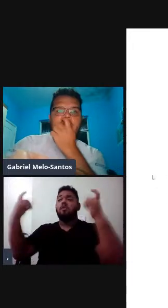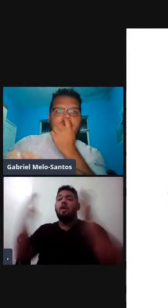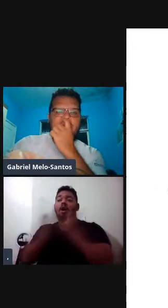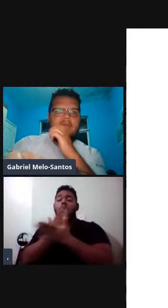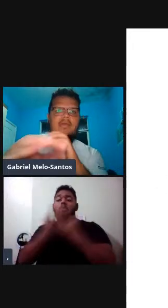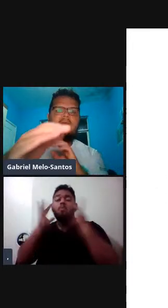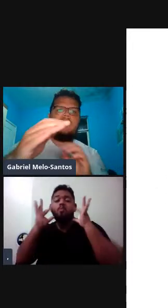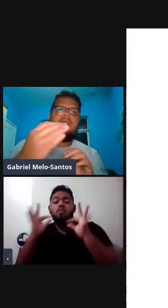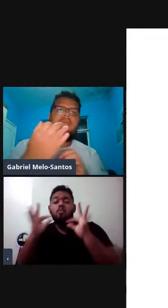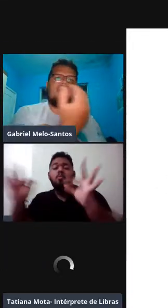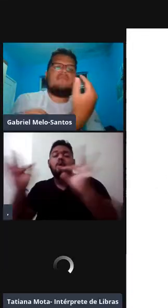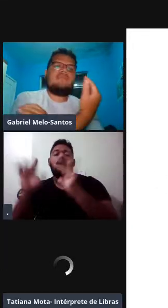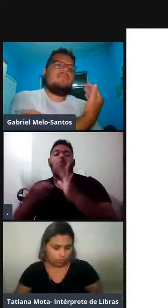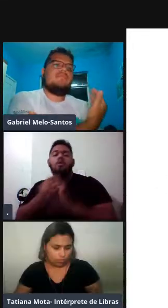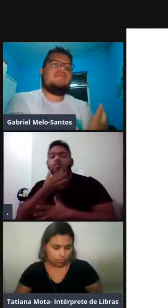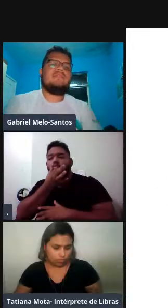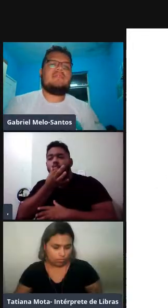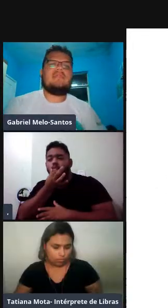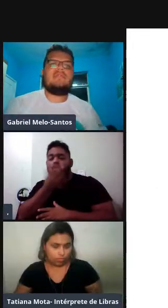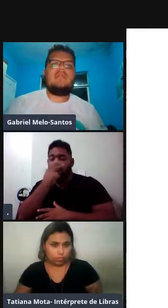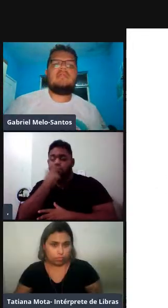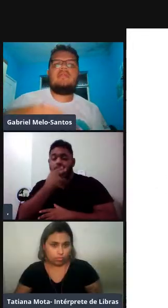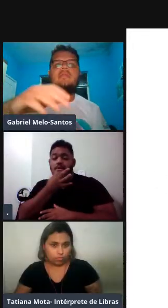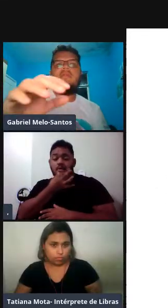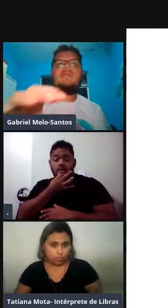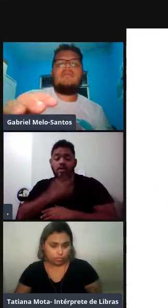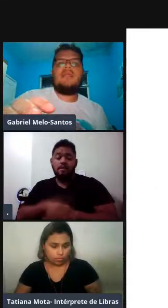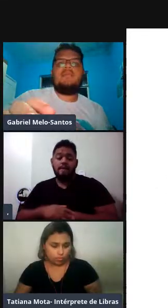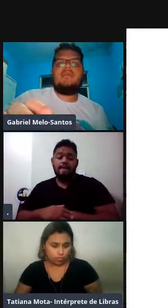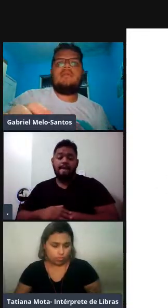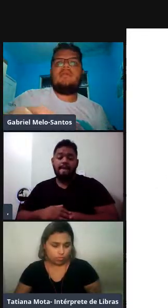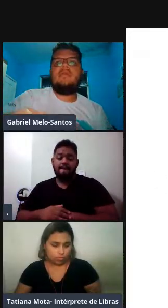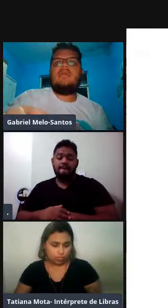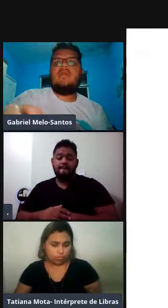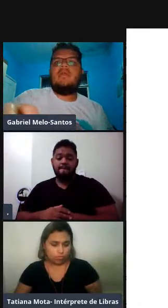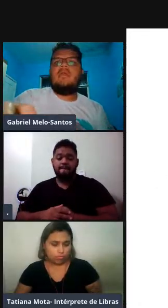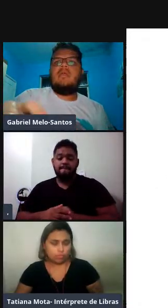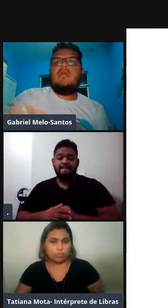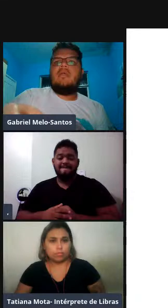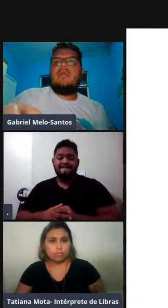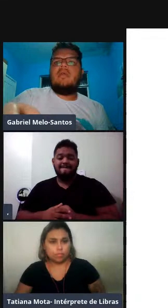lado que para vocês é a direita, para mim,